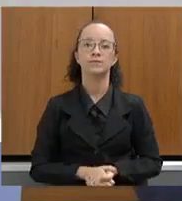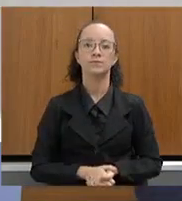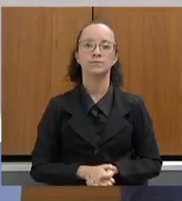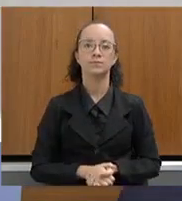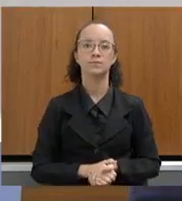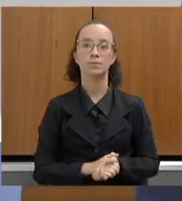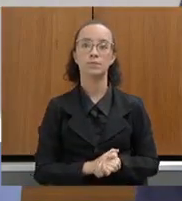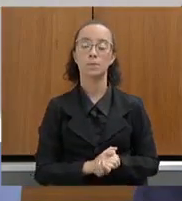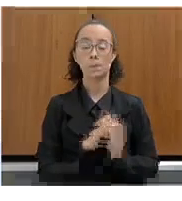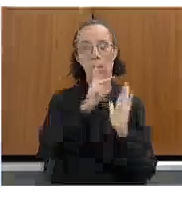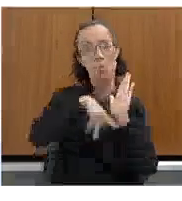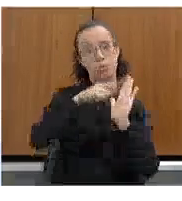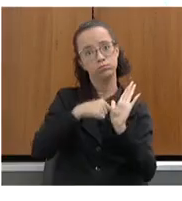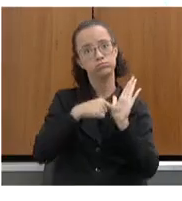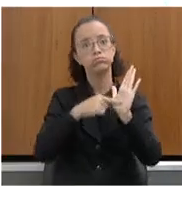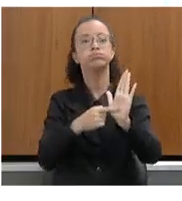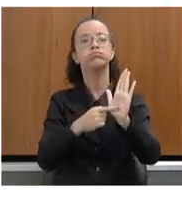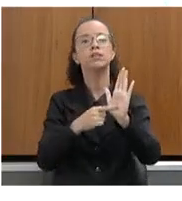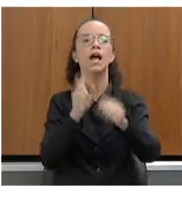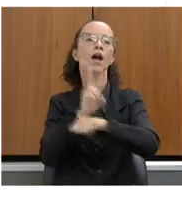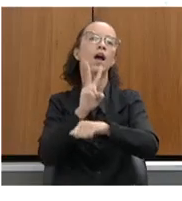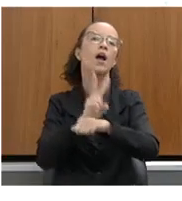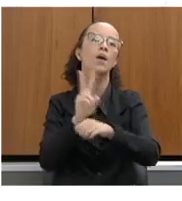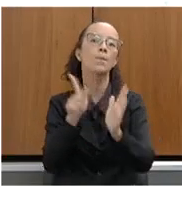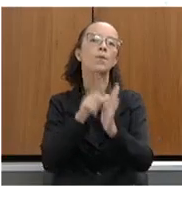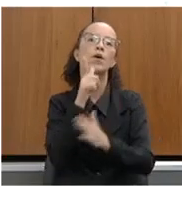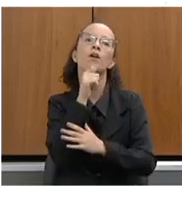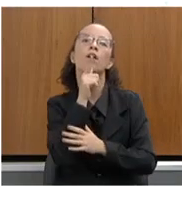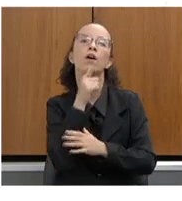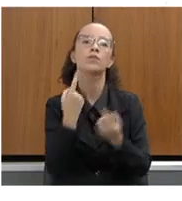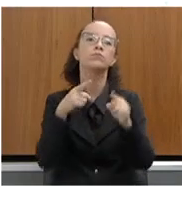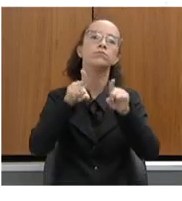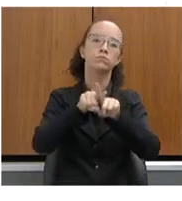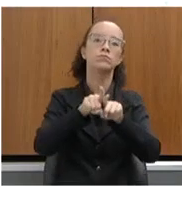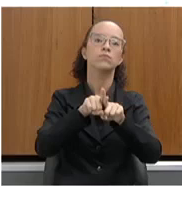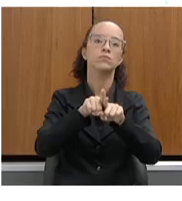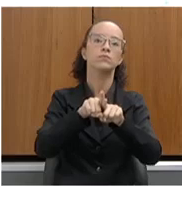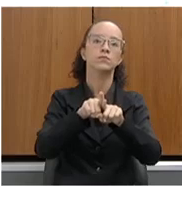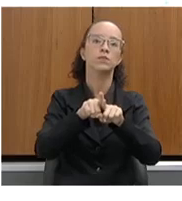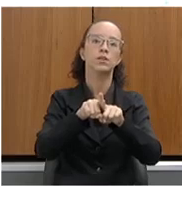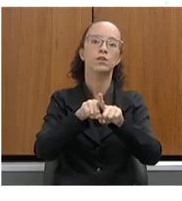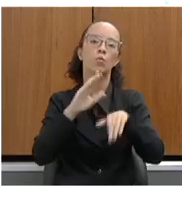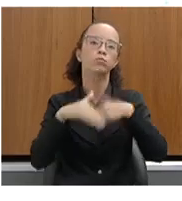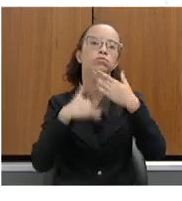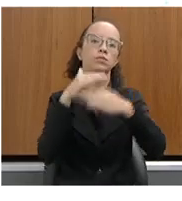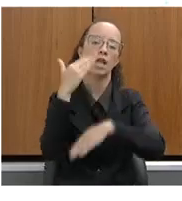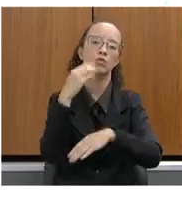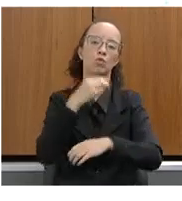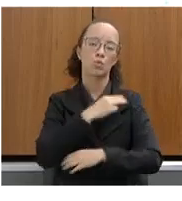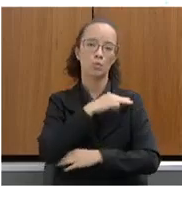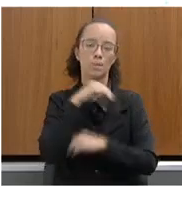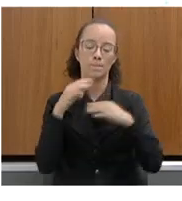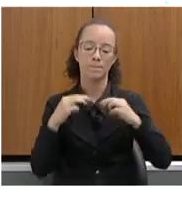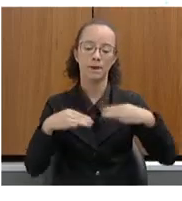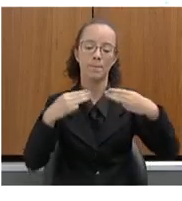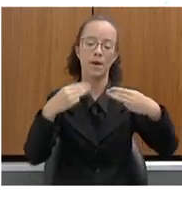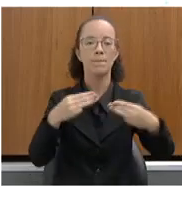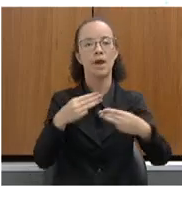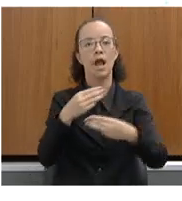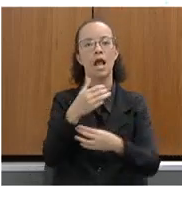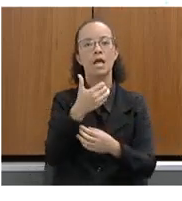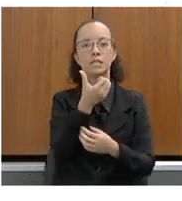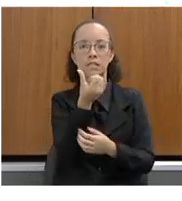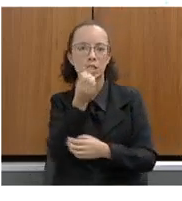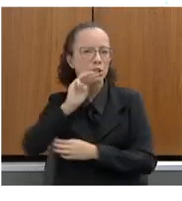Esse é um outro programa do Instituto Mineiro de Gestão das Águas, também em cooperação com o Ministério do Desenvolvimento Regional, com aporte de 6 milhões